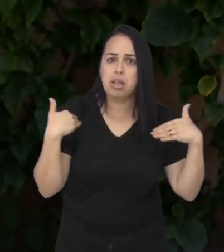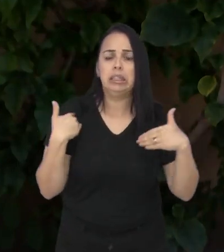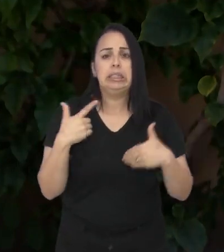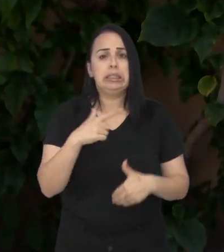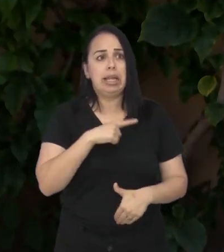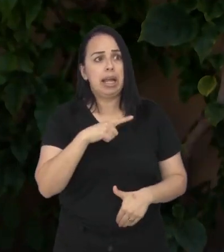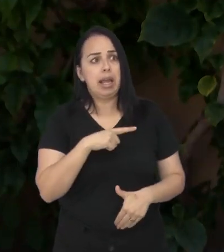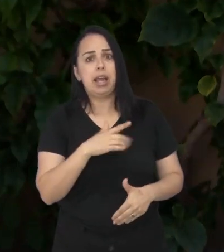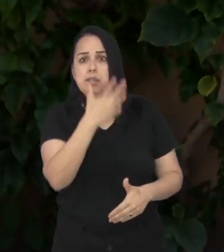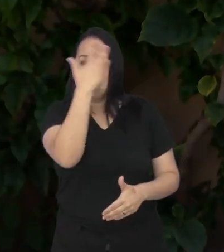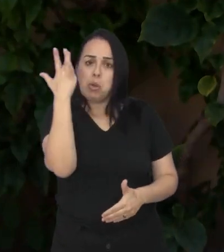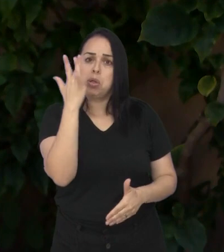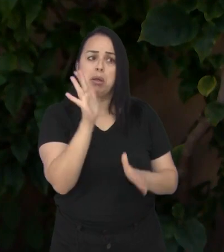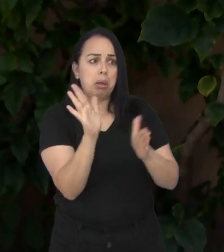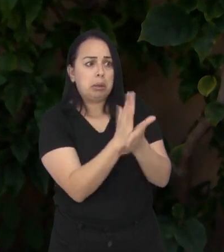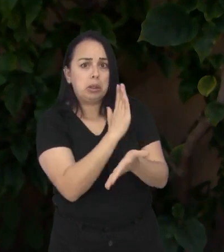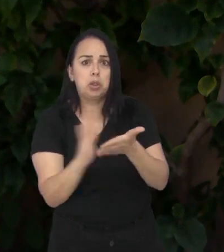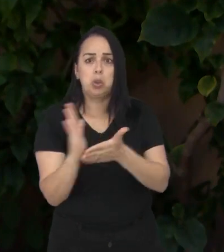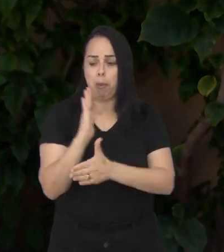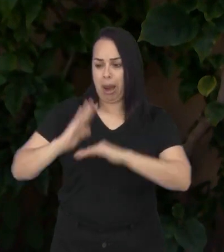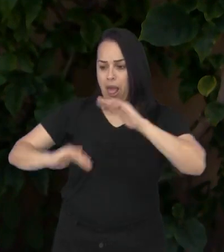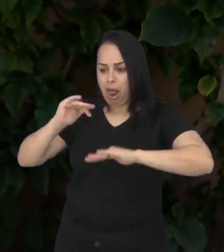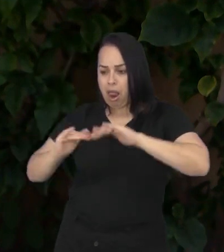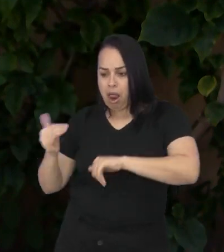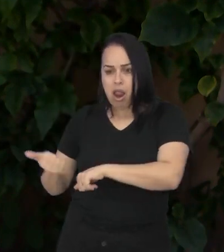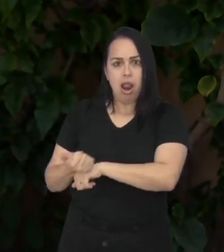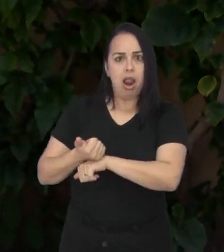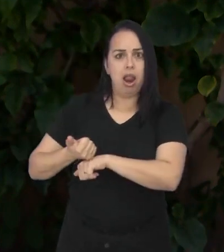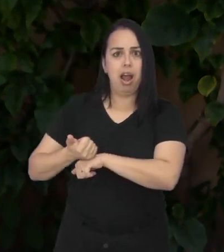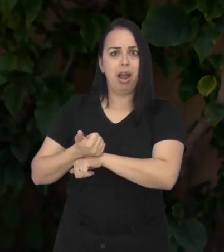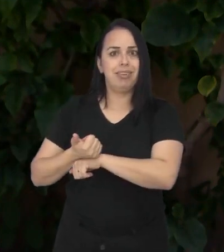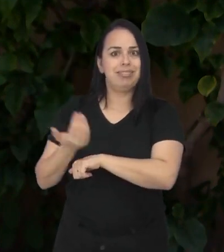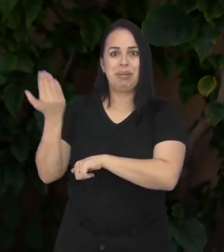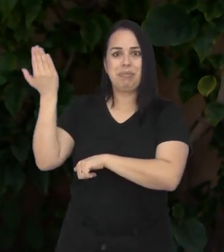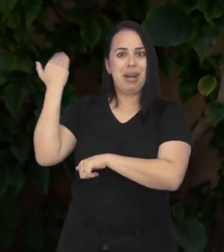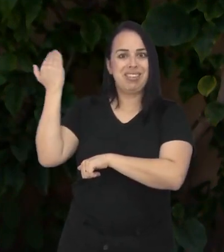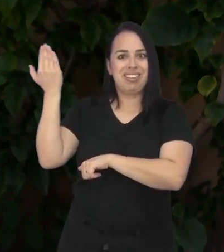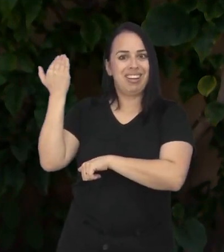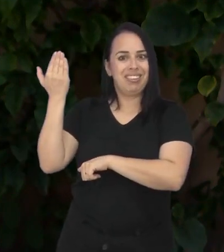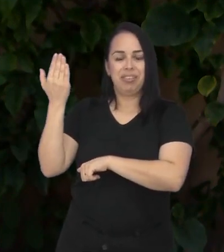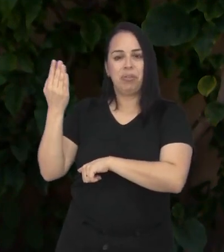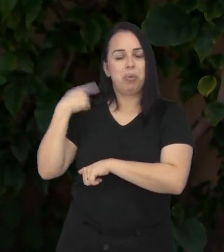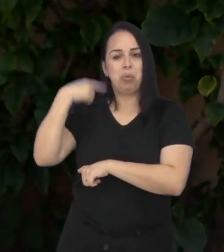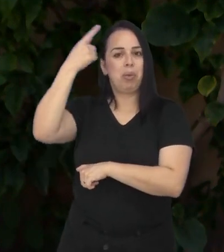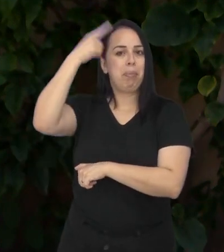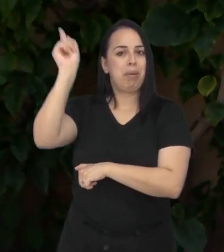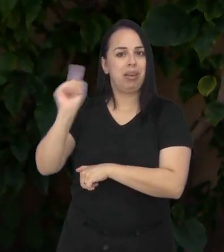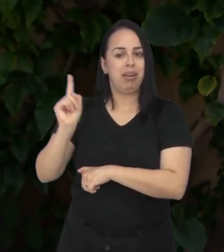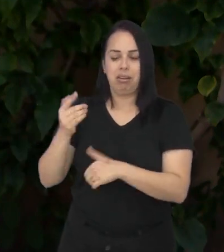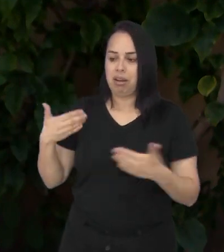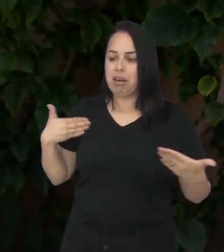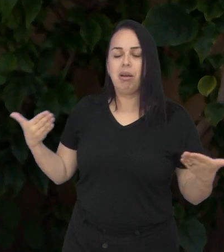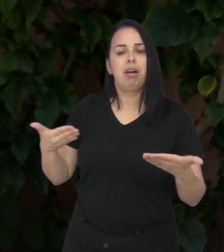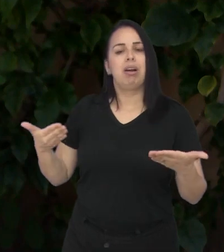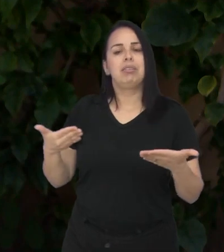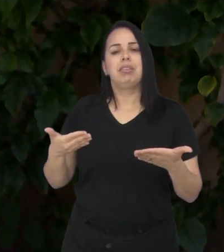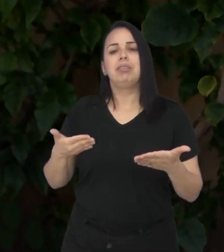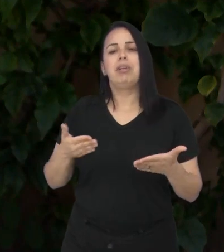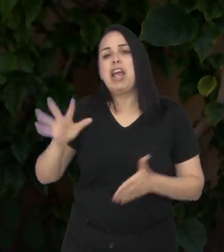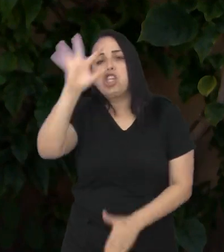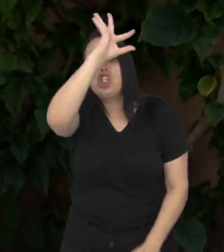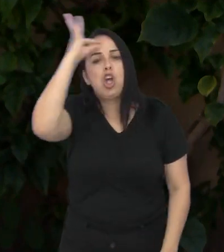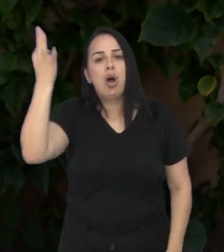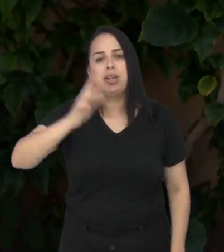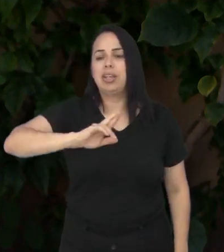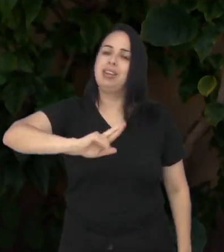goste, tem muitas pessoas que descobrem tantas habilidades e que não descobririam se não passassem por esse processo. Então,